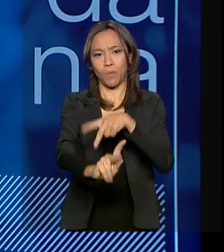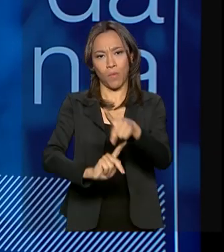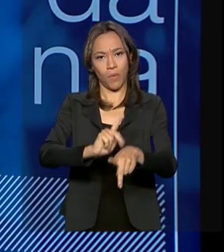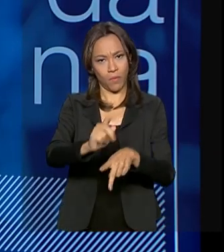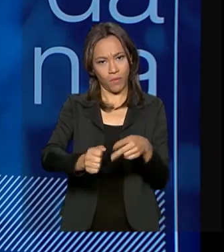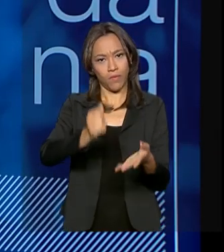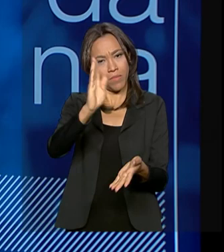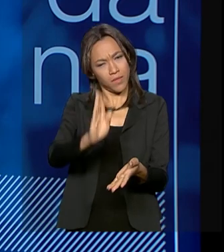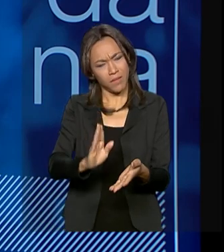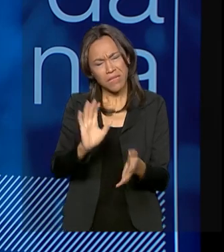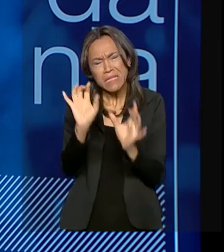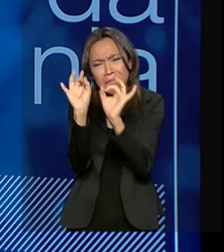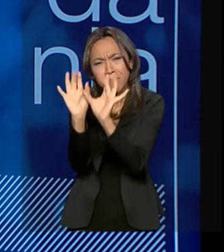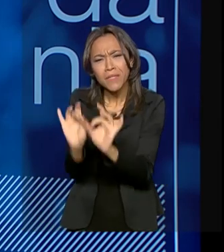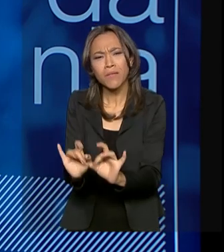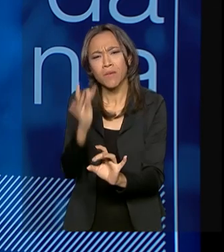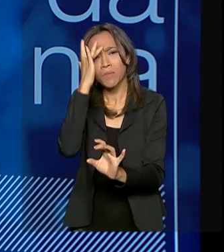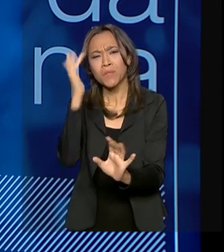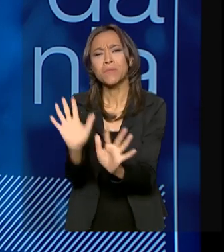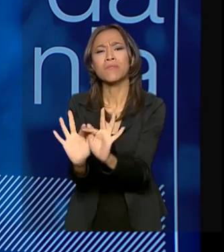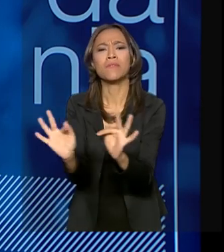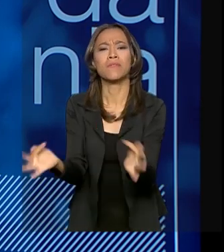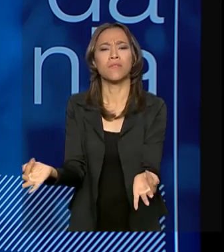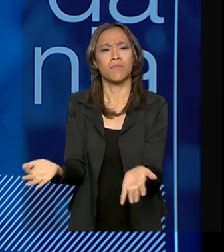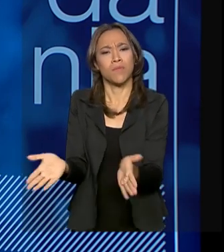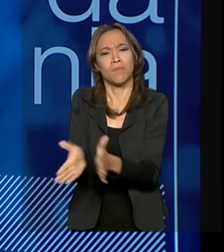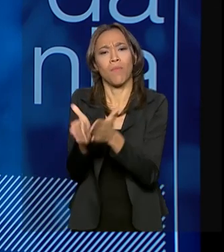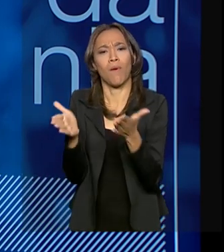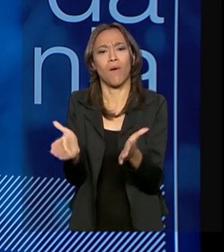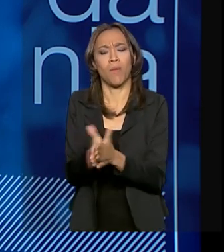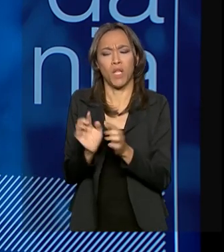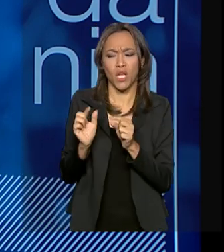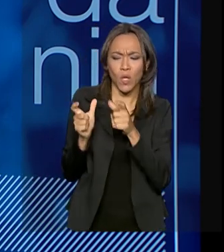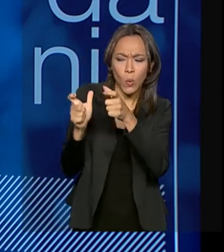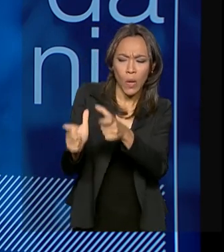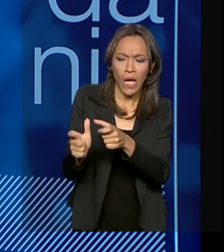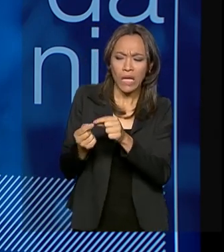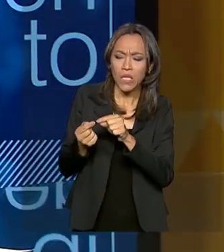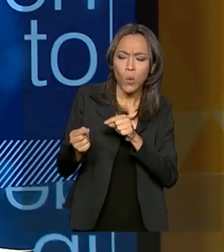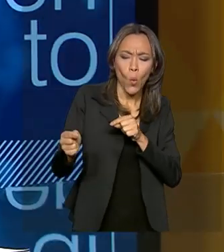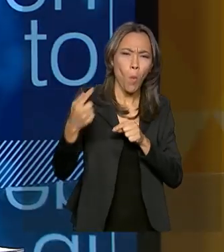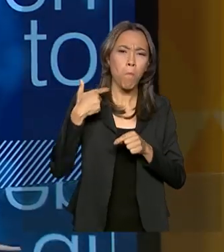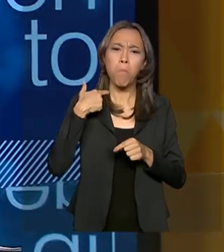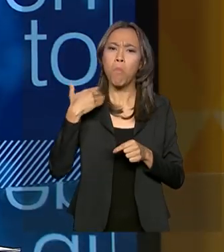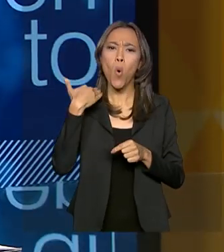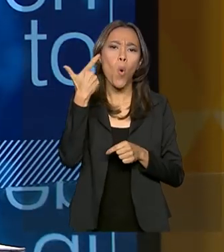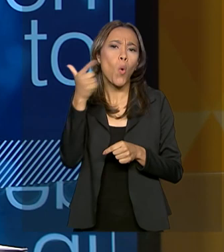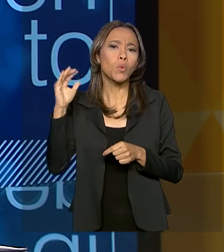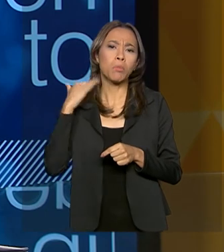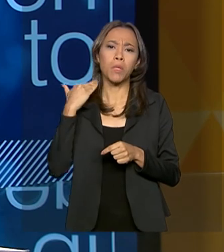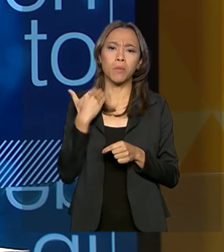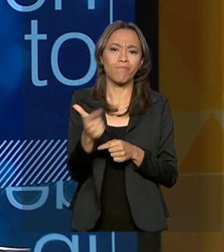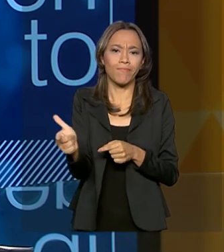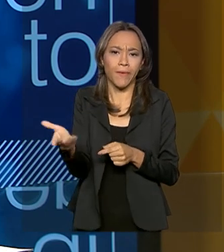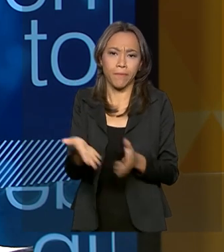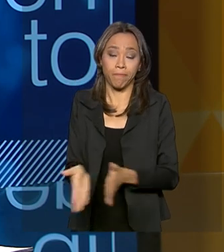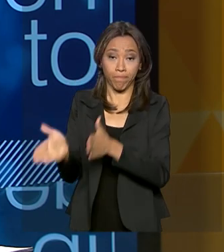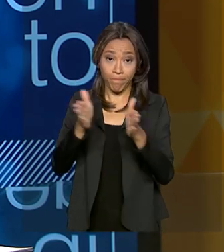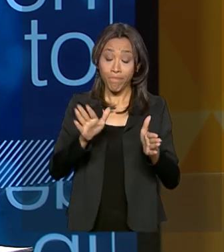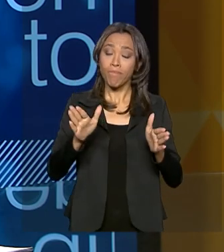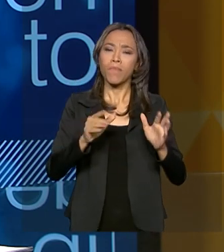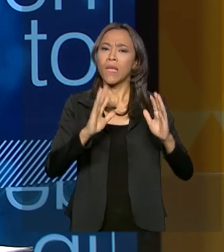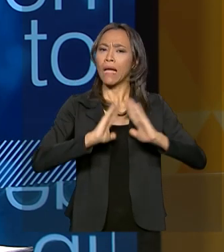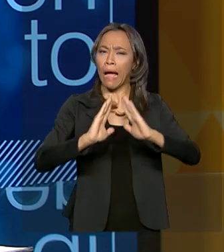em especial os mais humildes e naqueles locais que nenhum outro banco está. Começando por essa questão da habitação, em